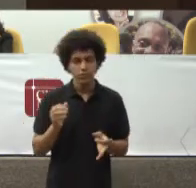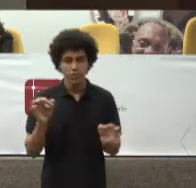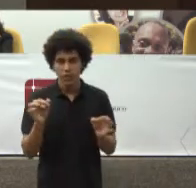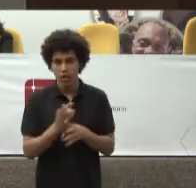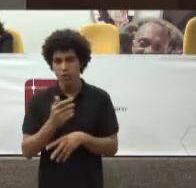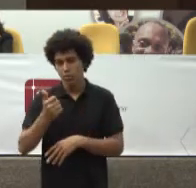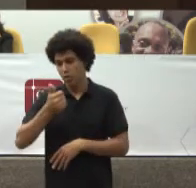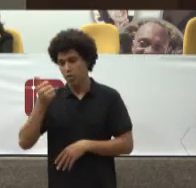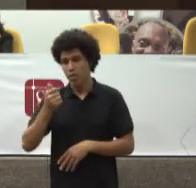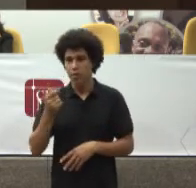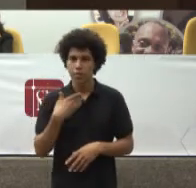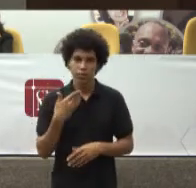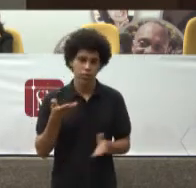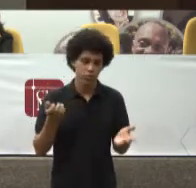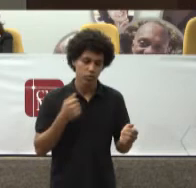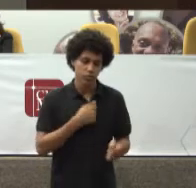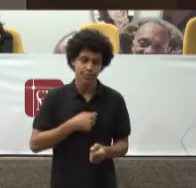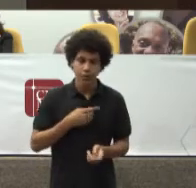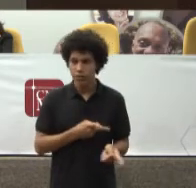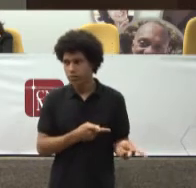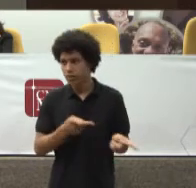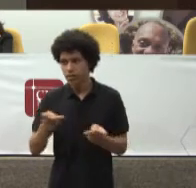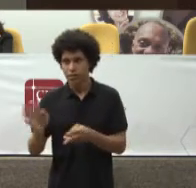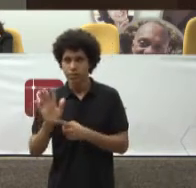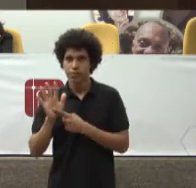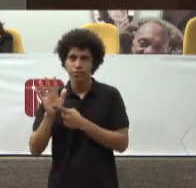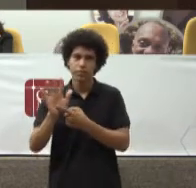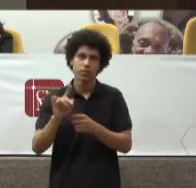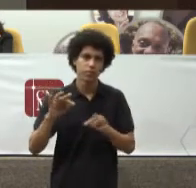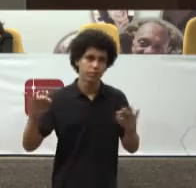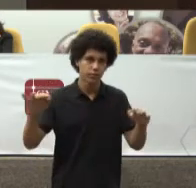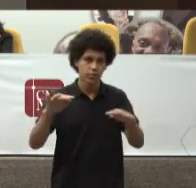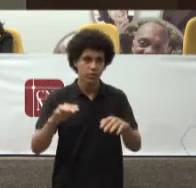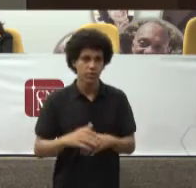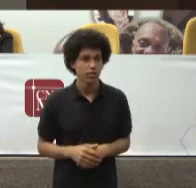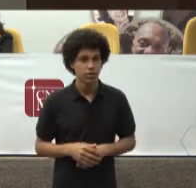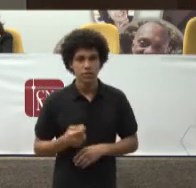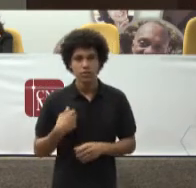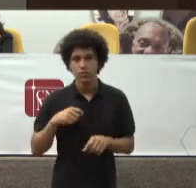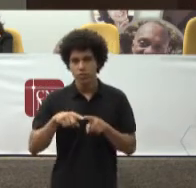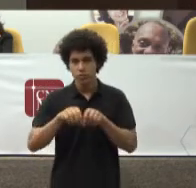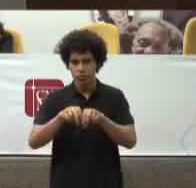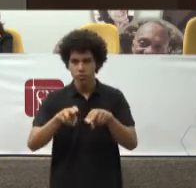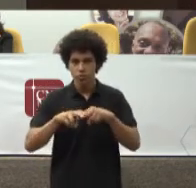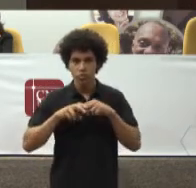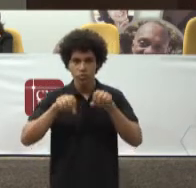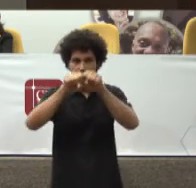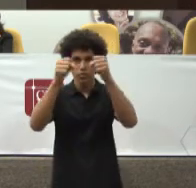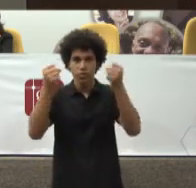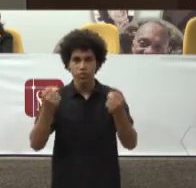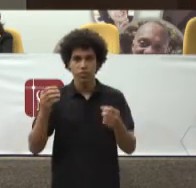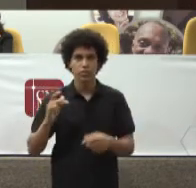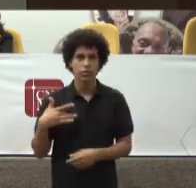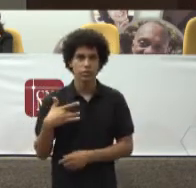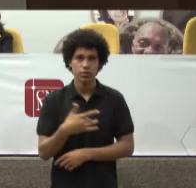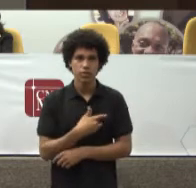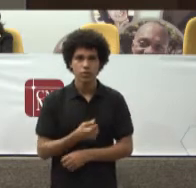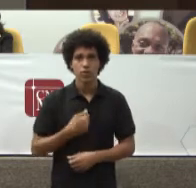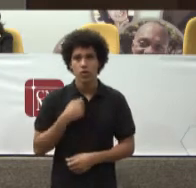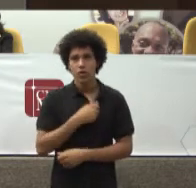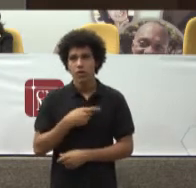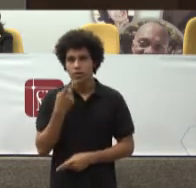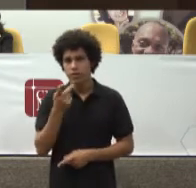trazer Para contextualizar O sistema De saúde Eu gostaria De fazer menção A uma